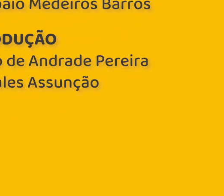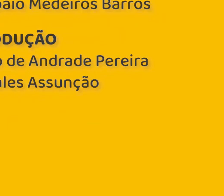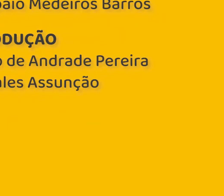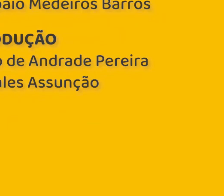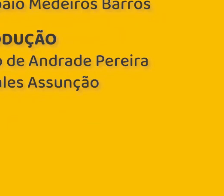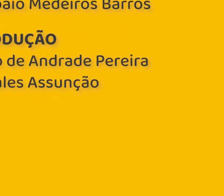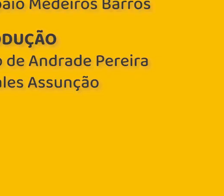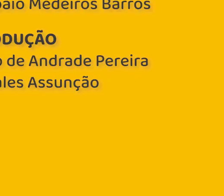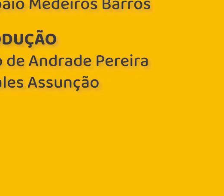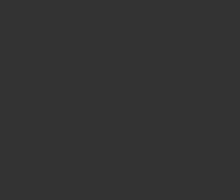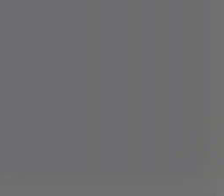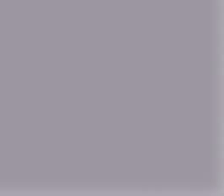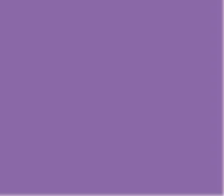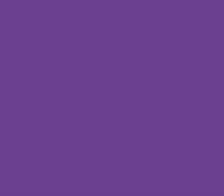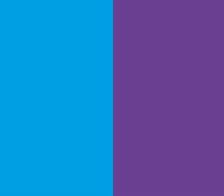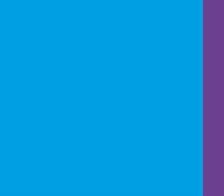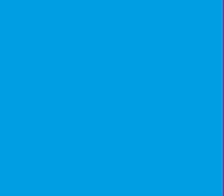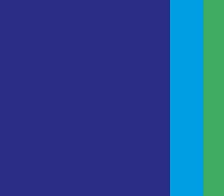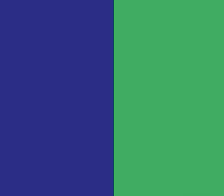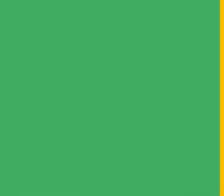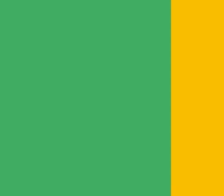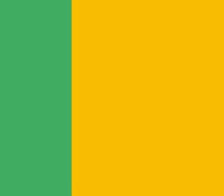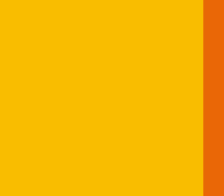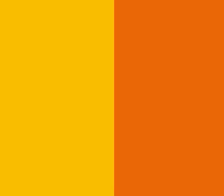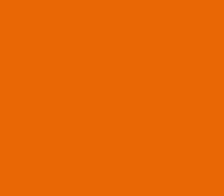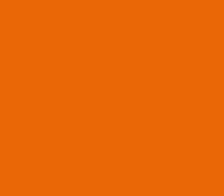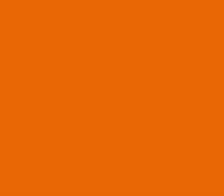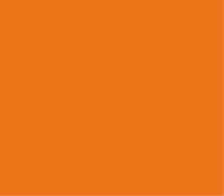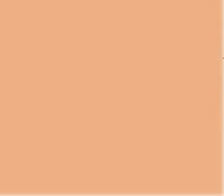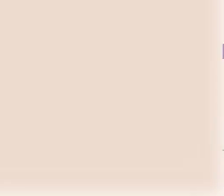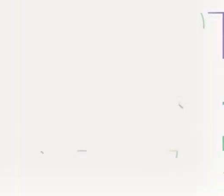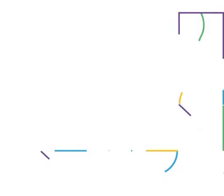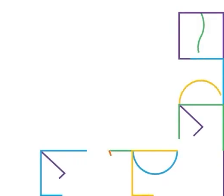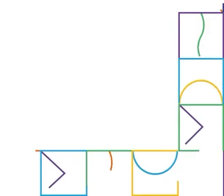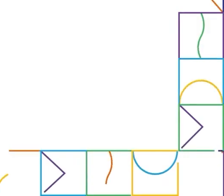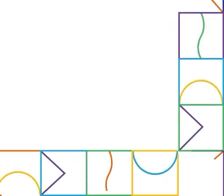Tchau, tchau!